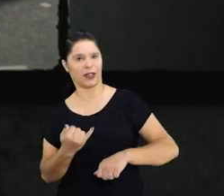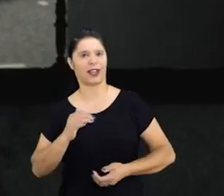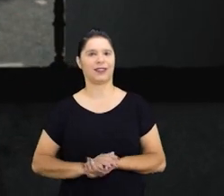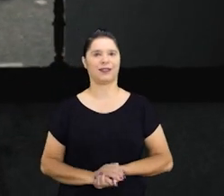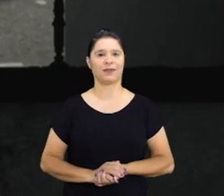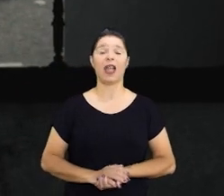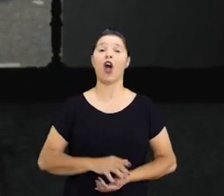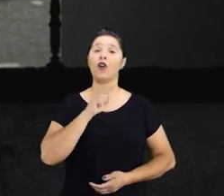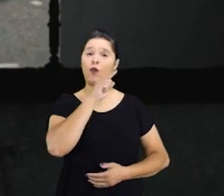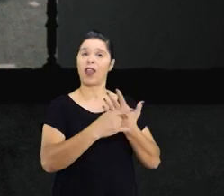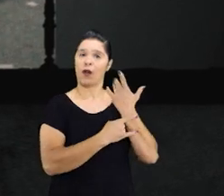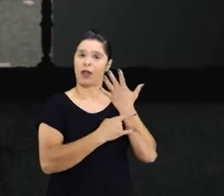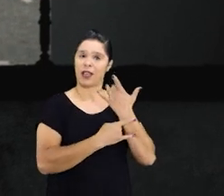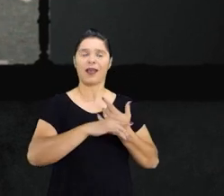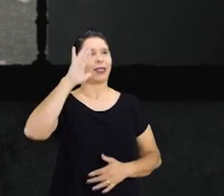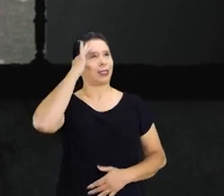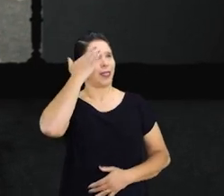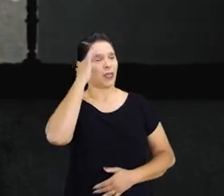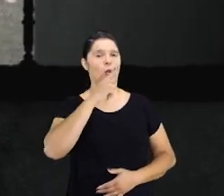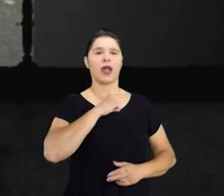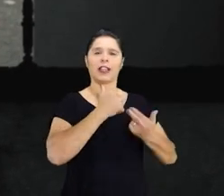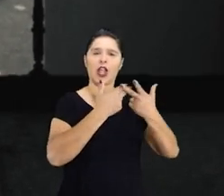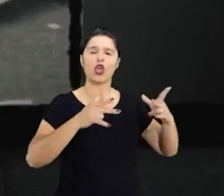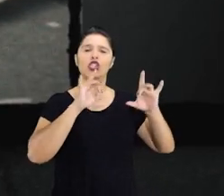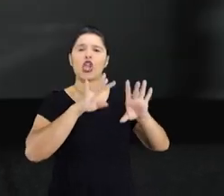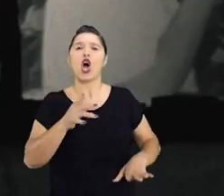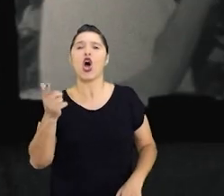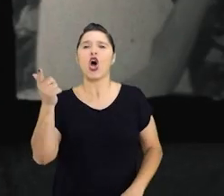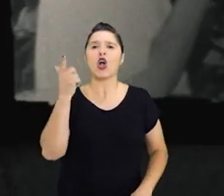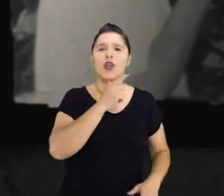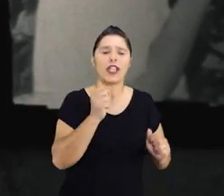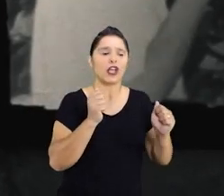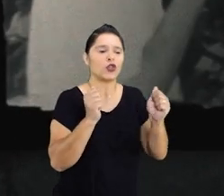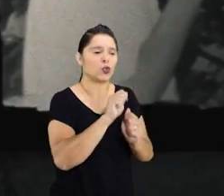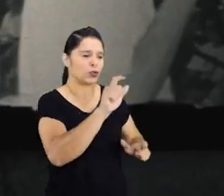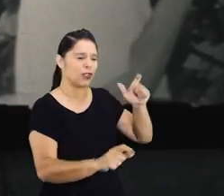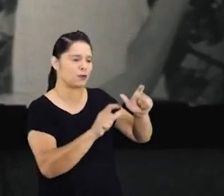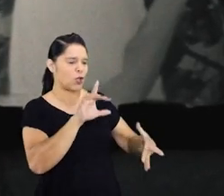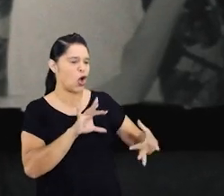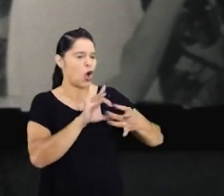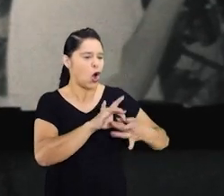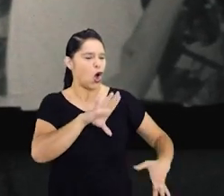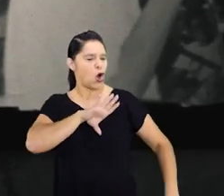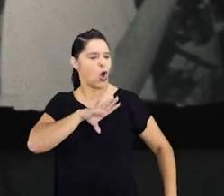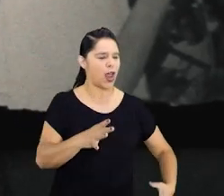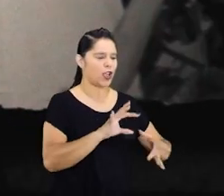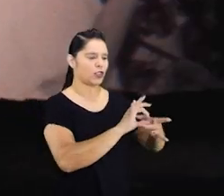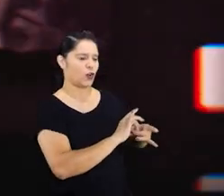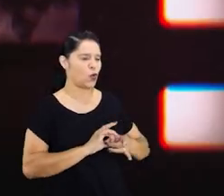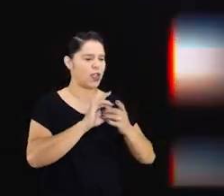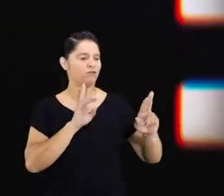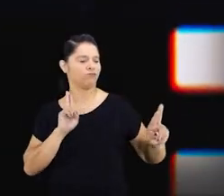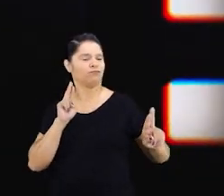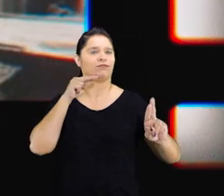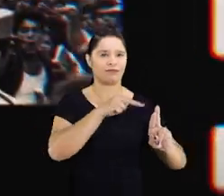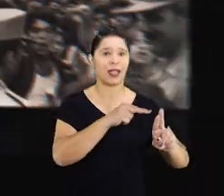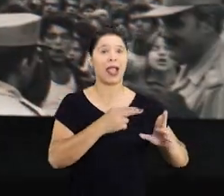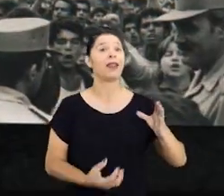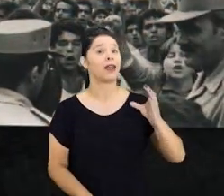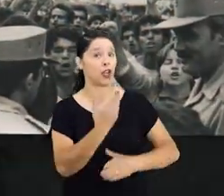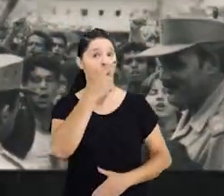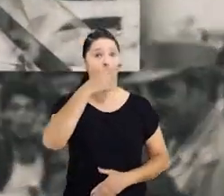oportunidades. Foi lá que Rogério entendeu que tem coisa que a gente só consegue de forma coletiva, com coragem, com união e